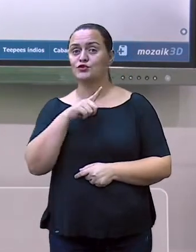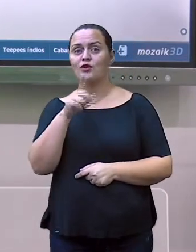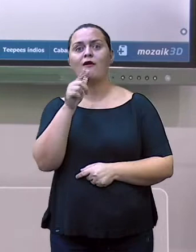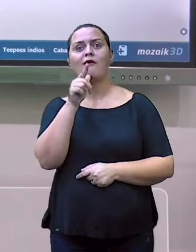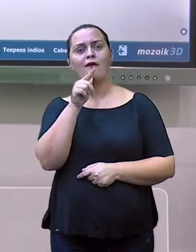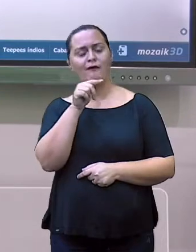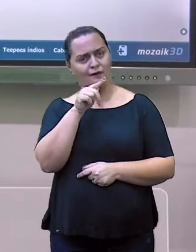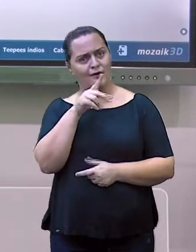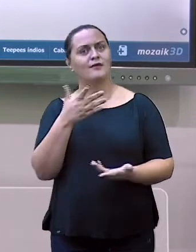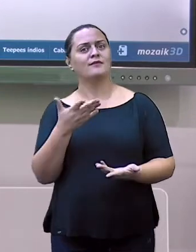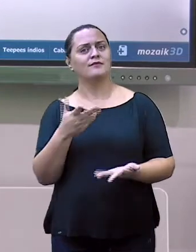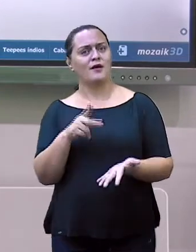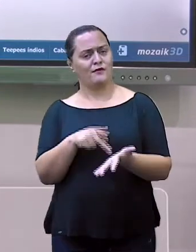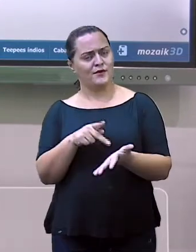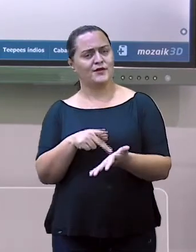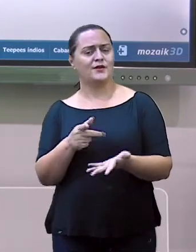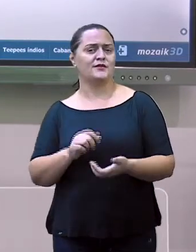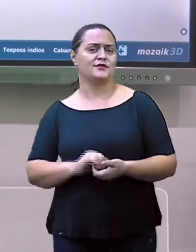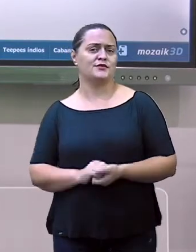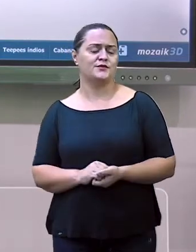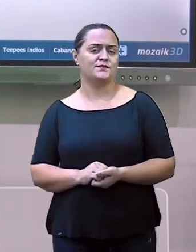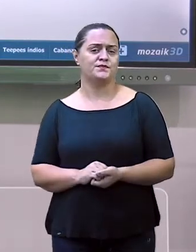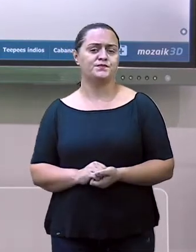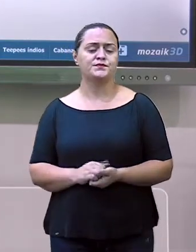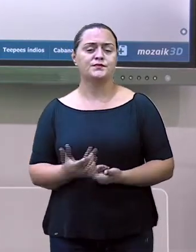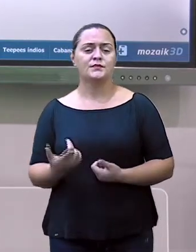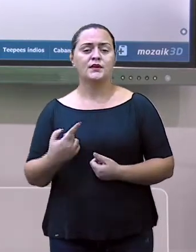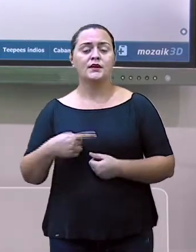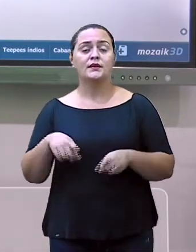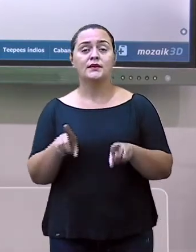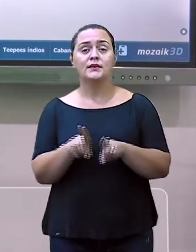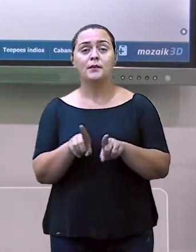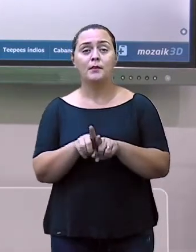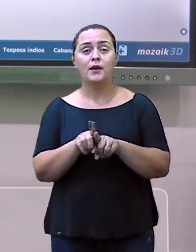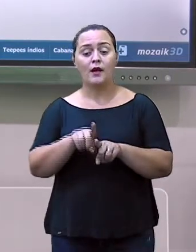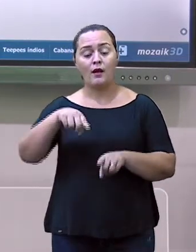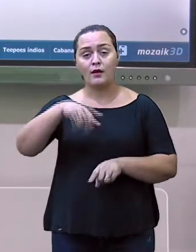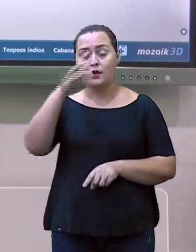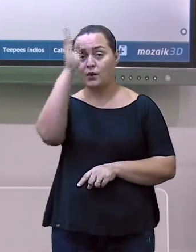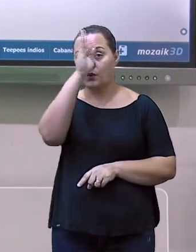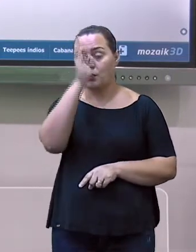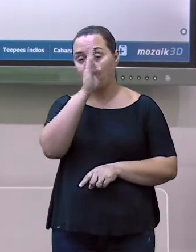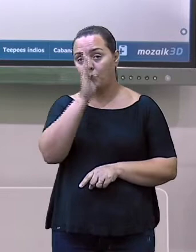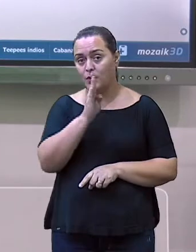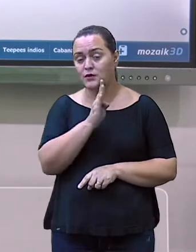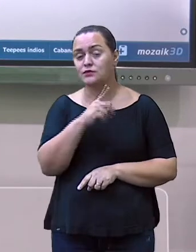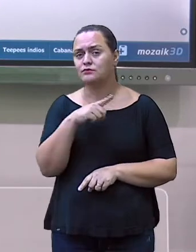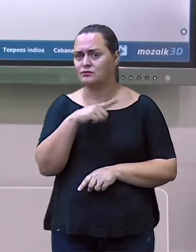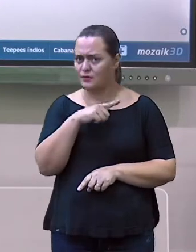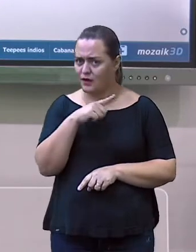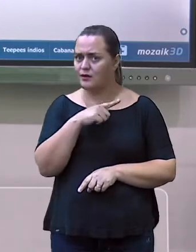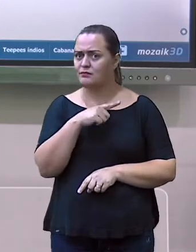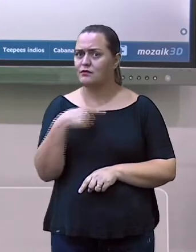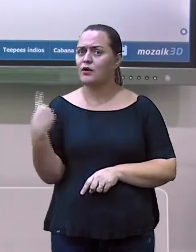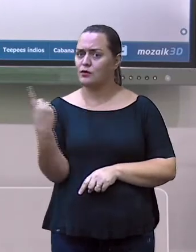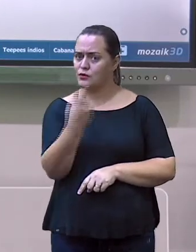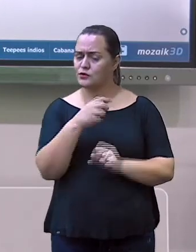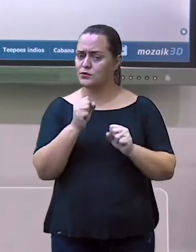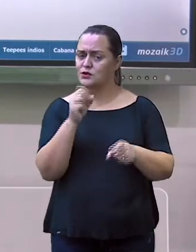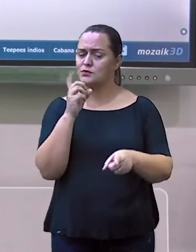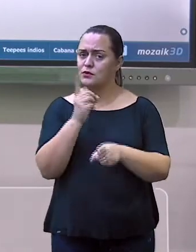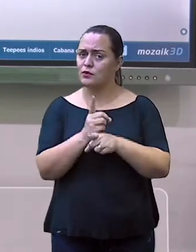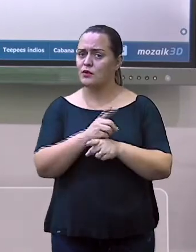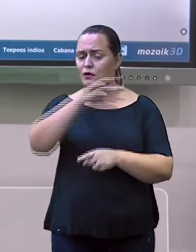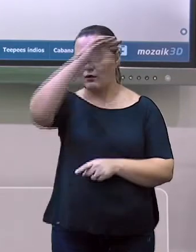comum em nosso território, principalmente na região amazônica e pantaneiro no norte e centro-oeste do nosso